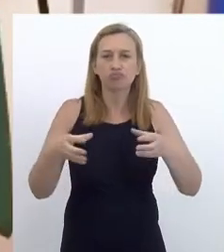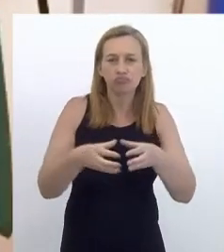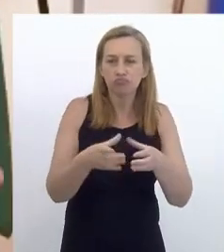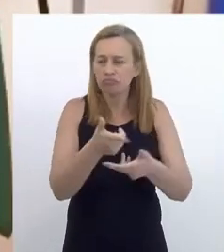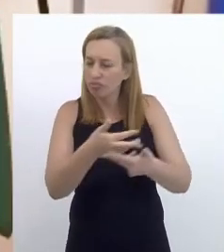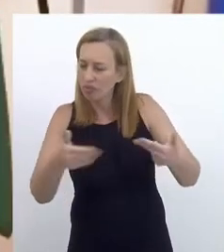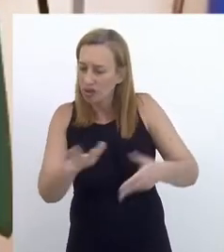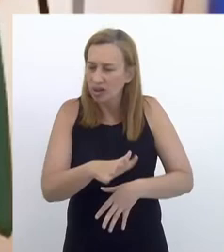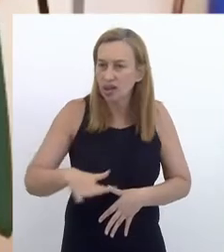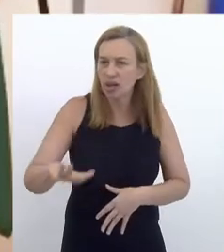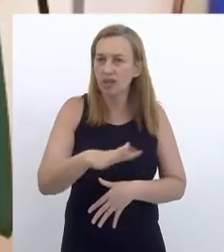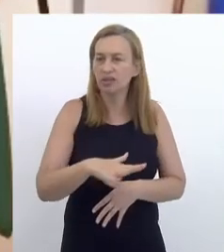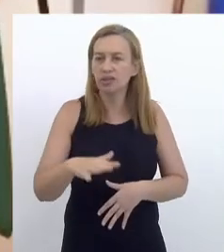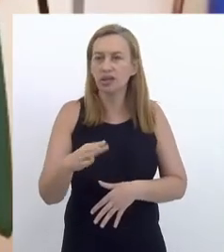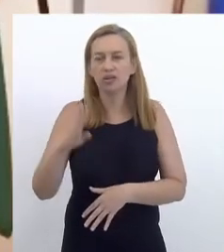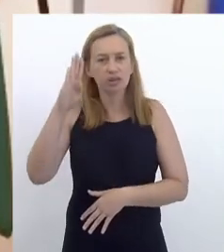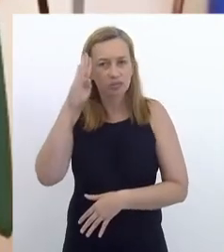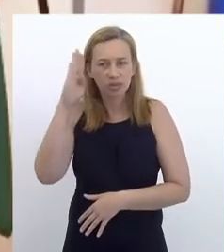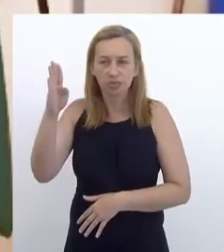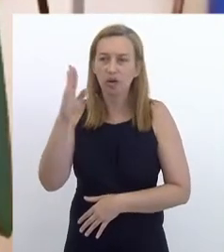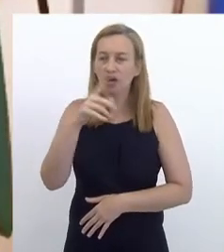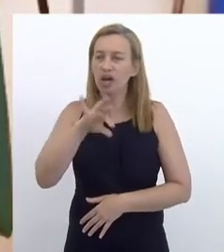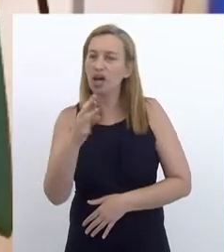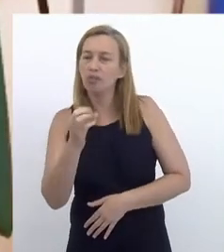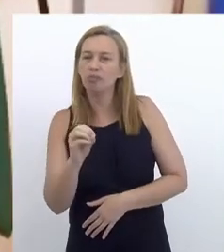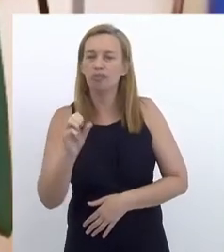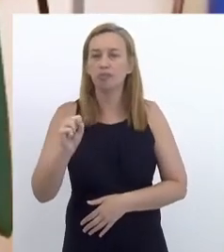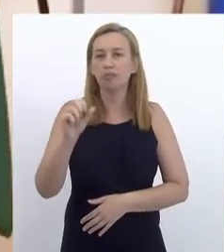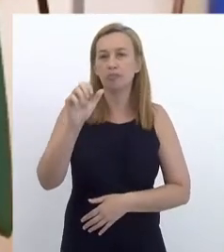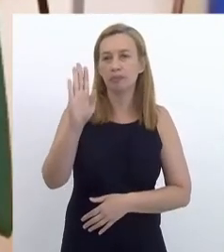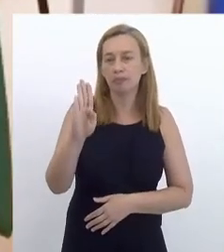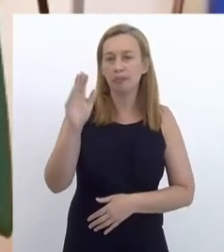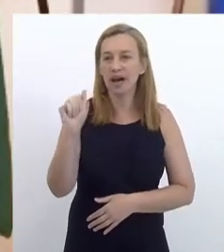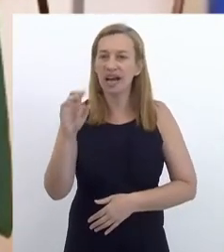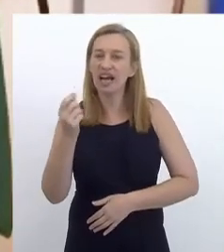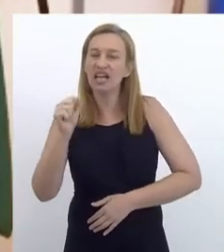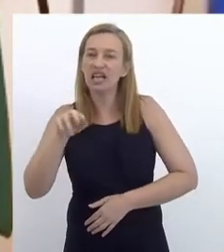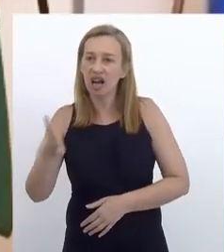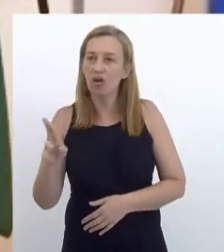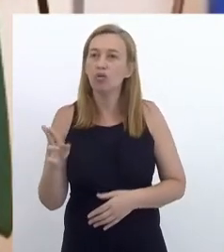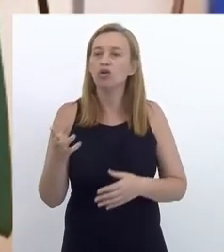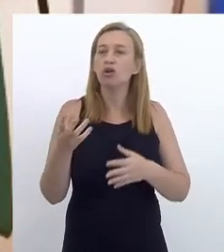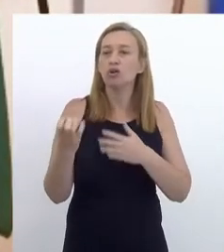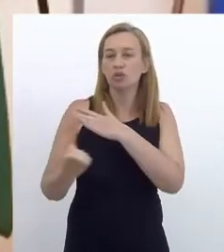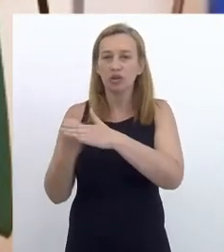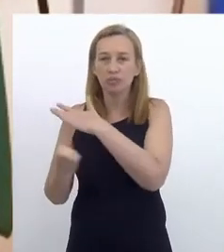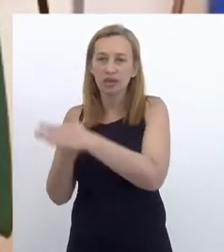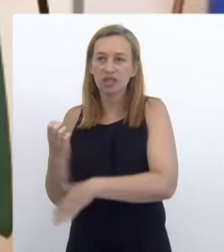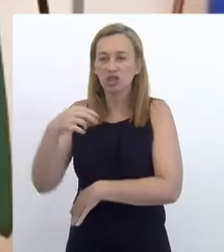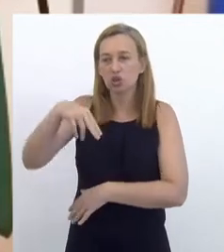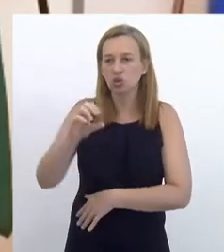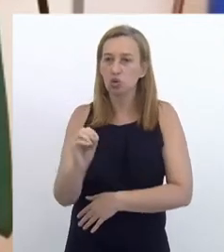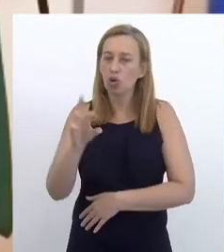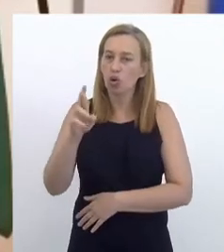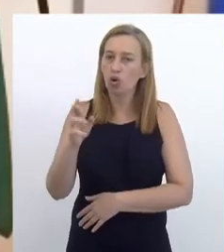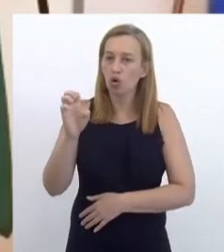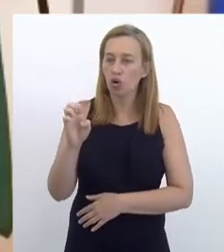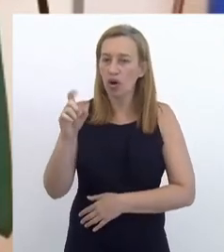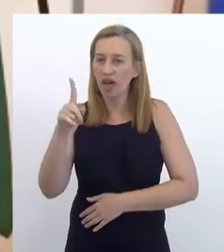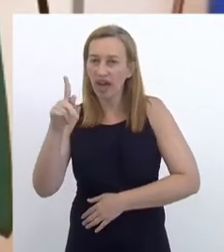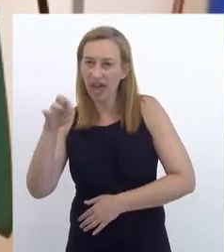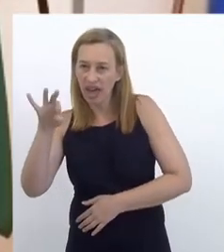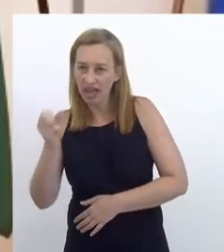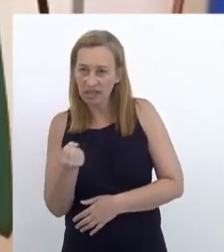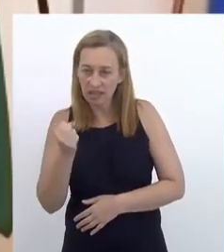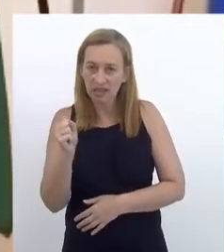campos, onde o principal é o campo de bacalhau, operado por uma concessionária norueguesa, esse não é da Petrobras,